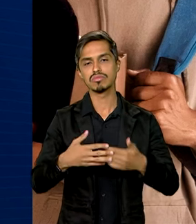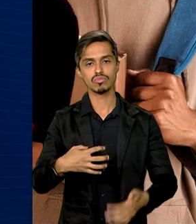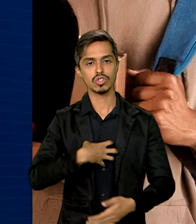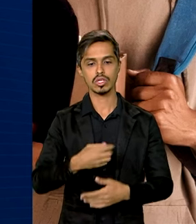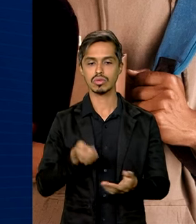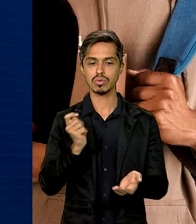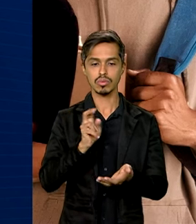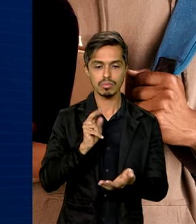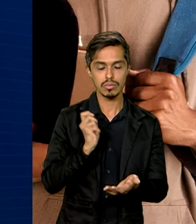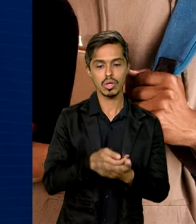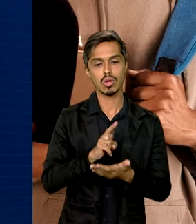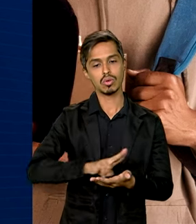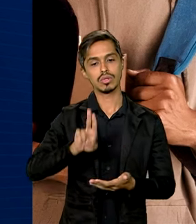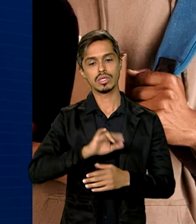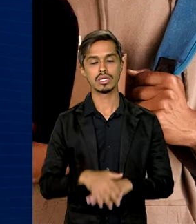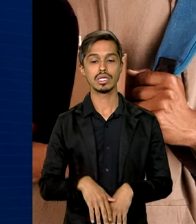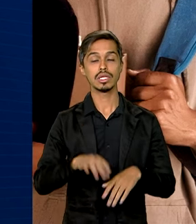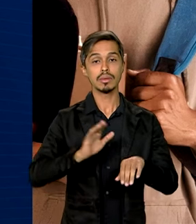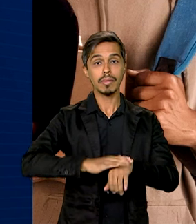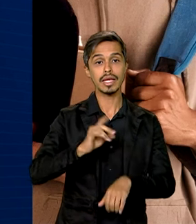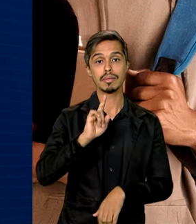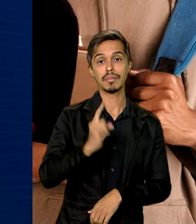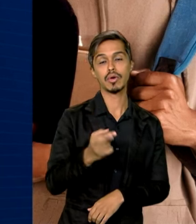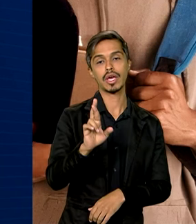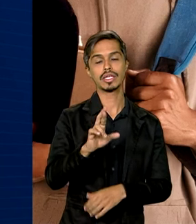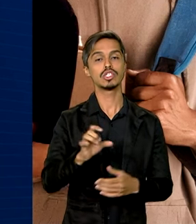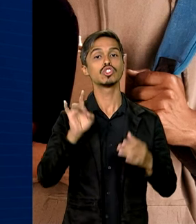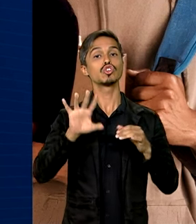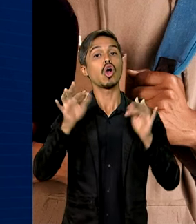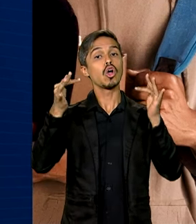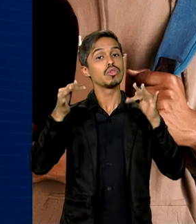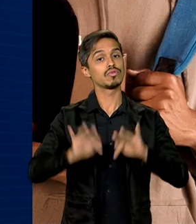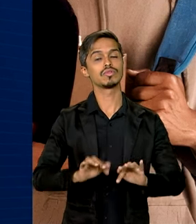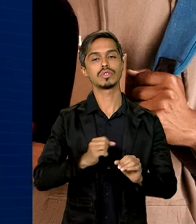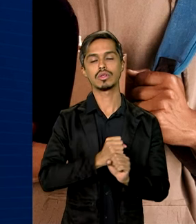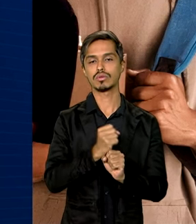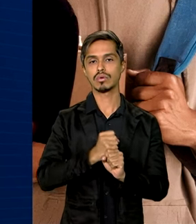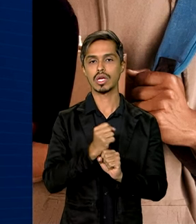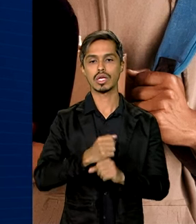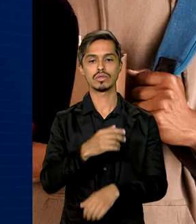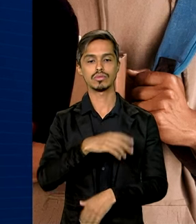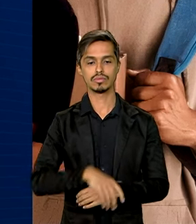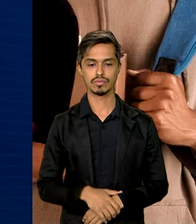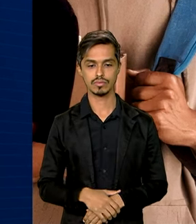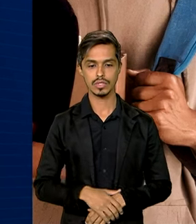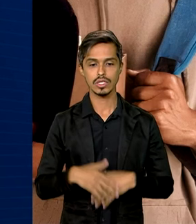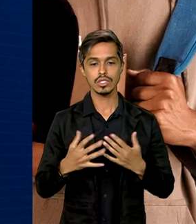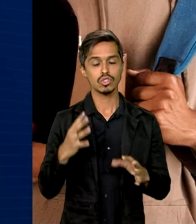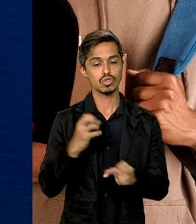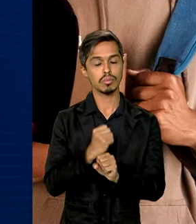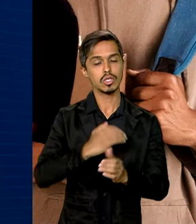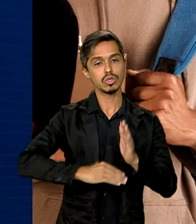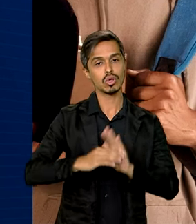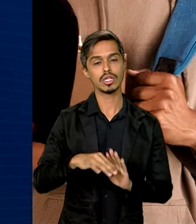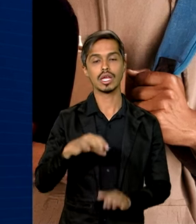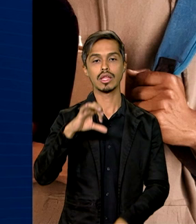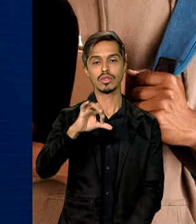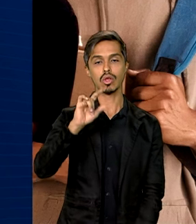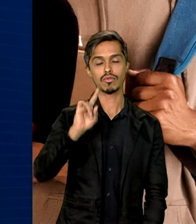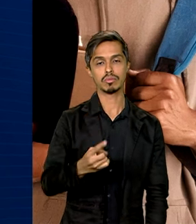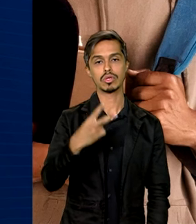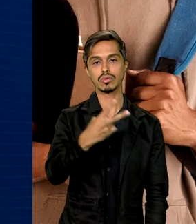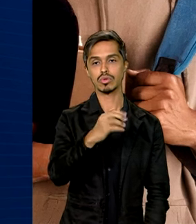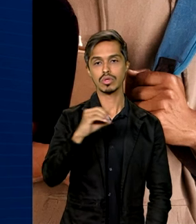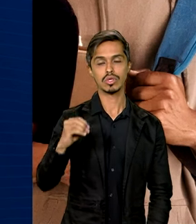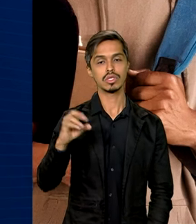mil reais por ano, que pode ser sacado apenas ao final do ensino médio. Somando tudo, os valores chegam a 9